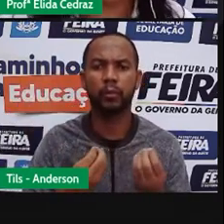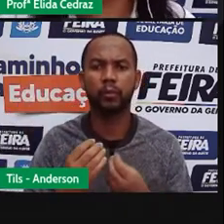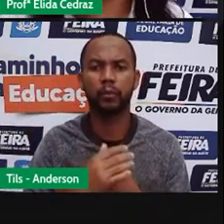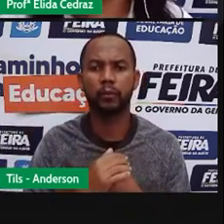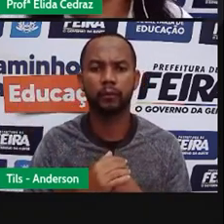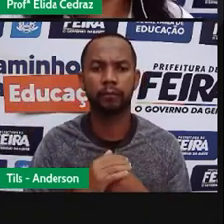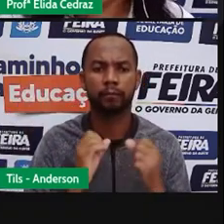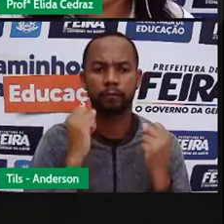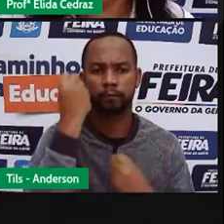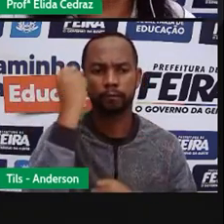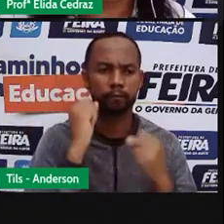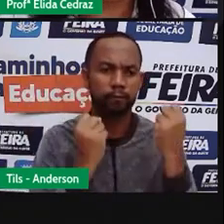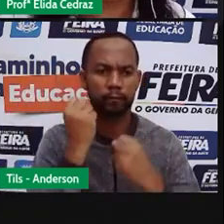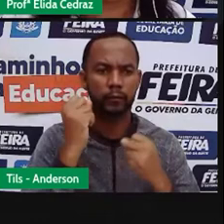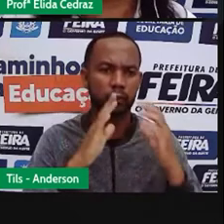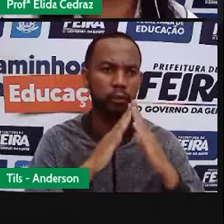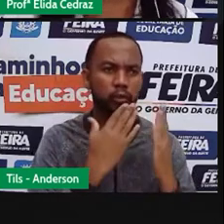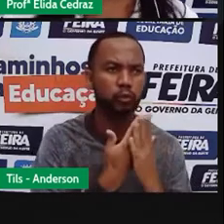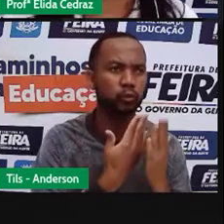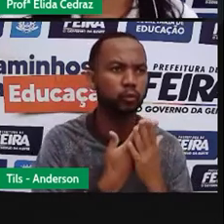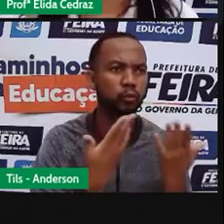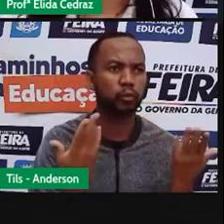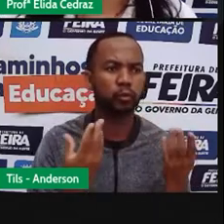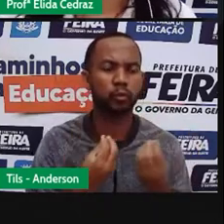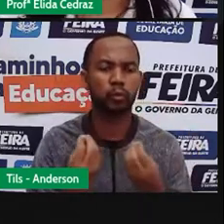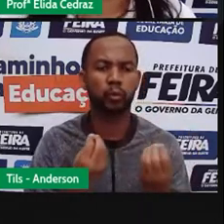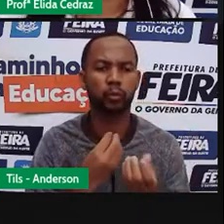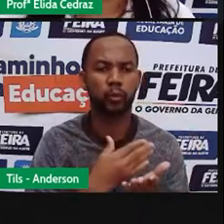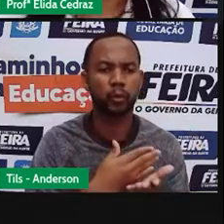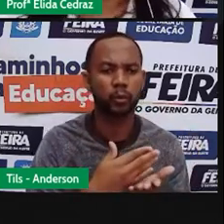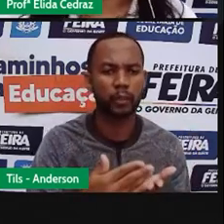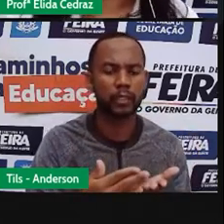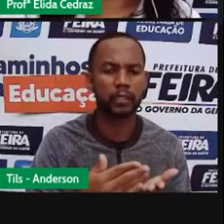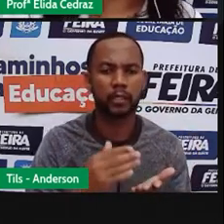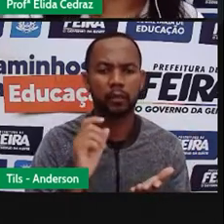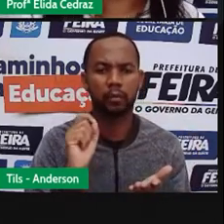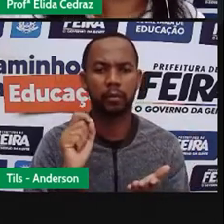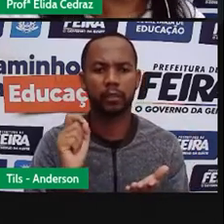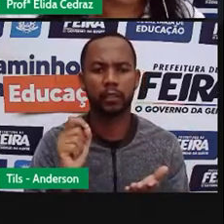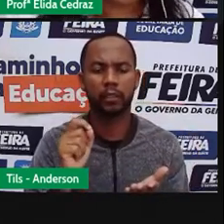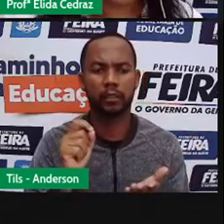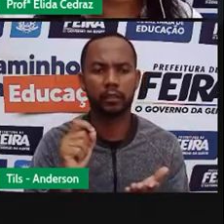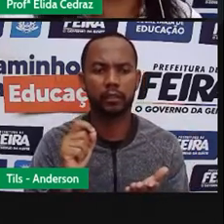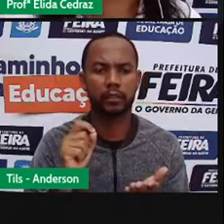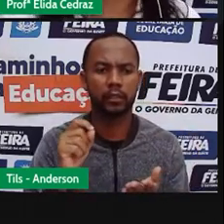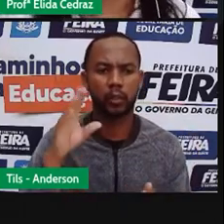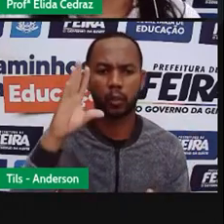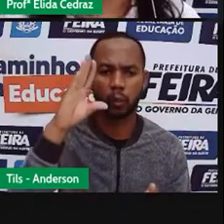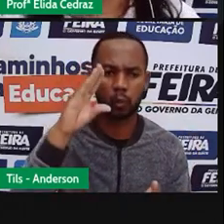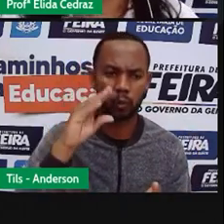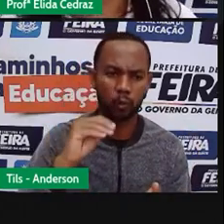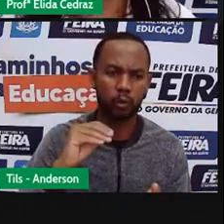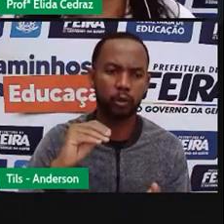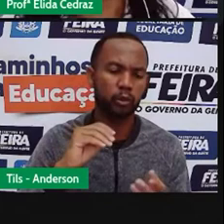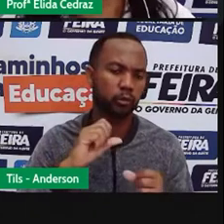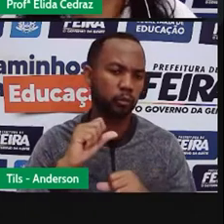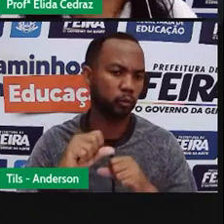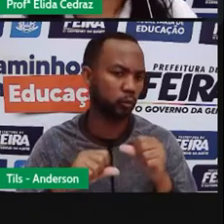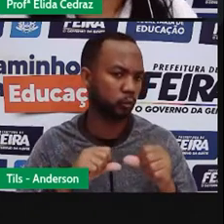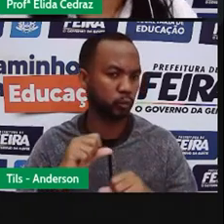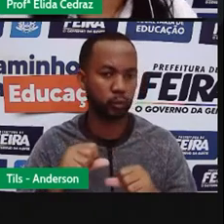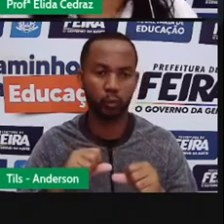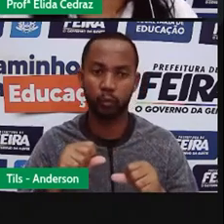fábricas, as escolas, as indústrias começaram a funcionar. No período noturno, mudou a